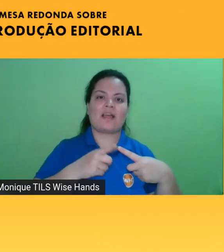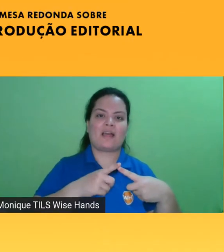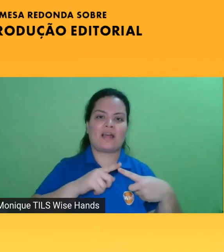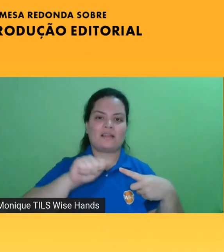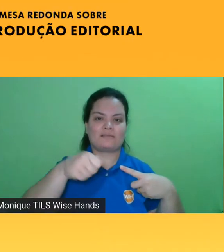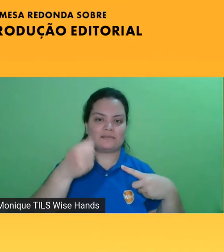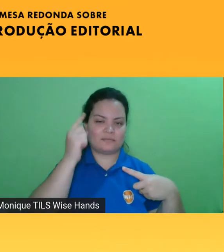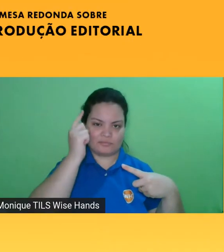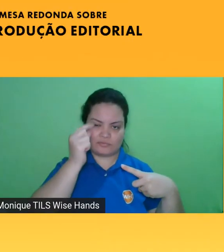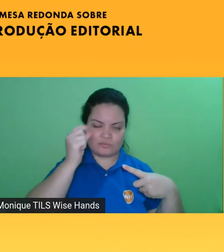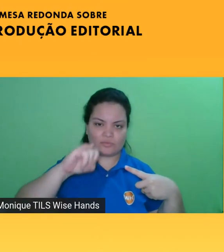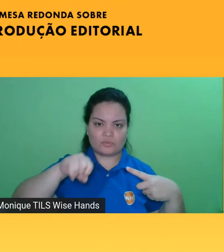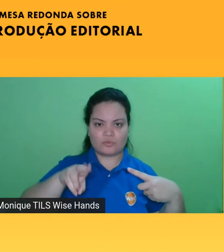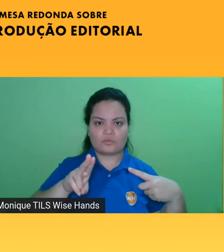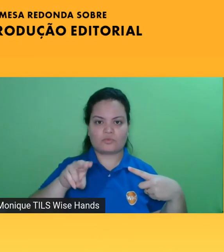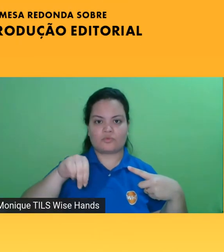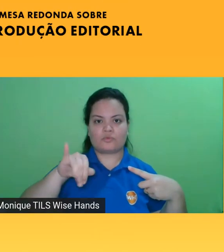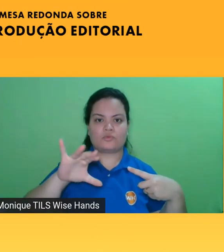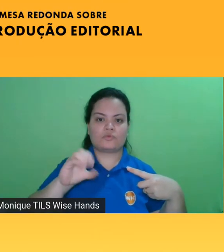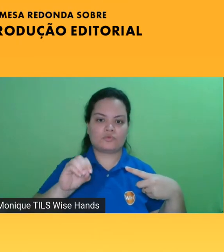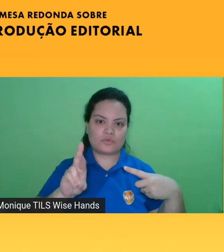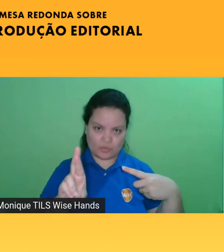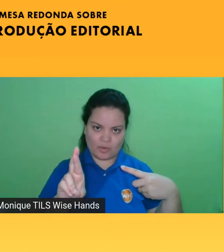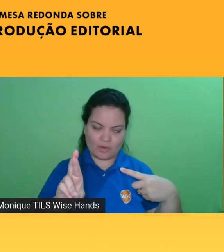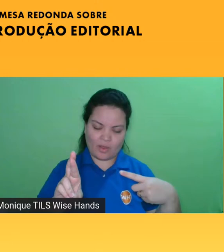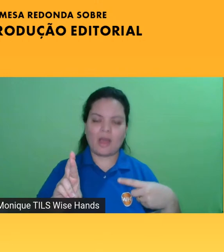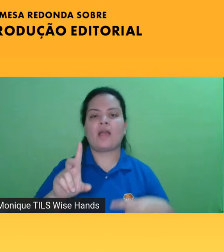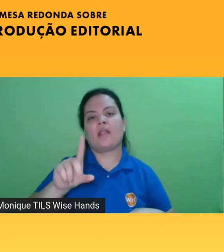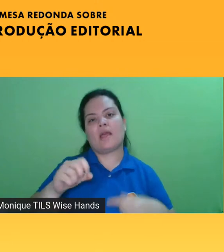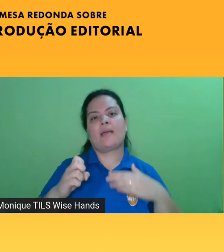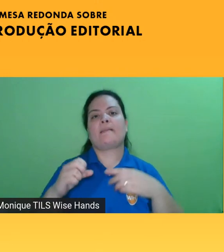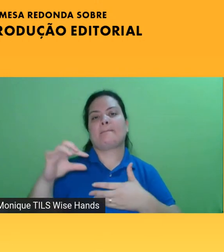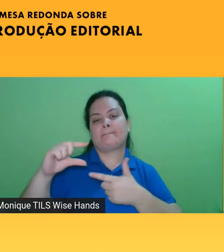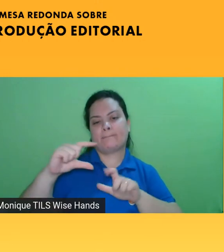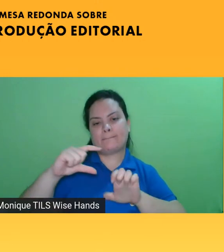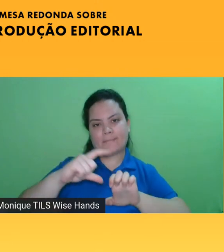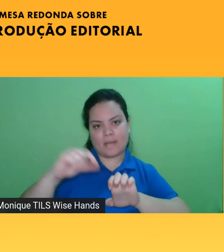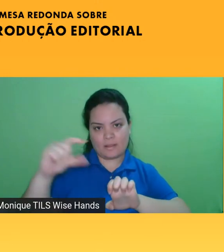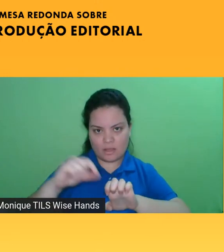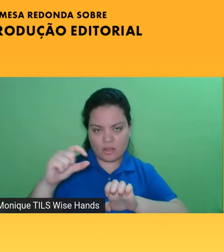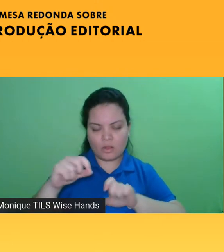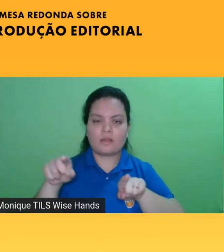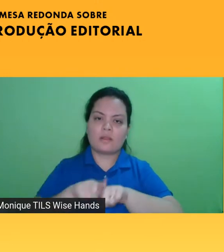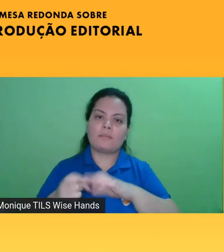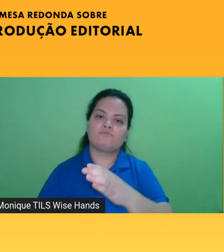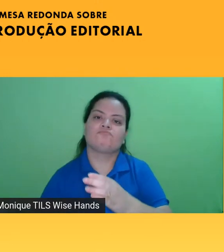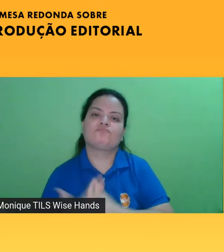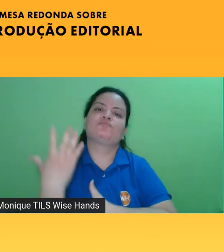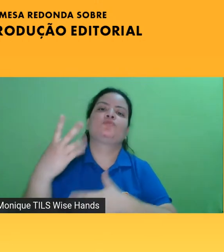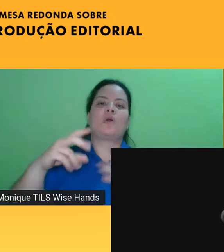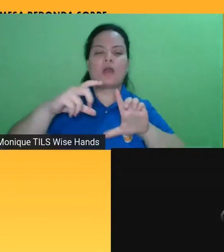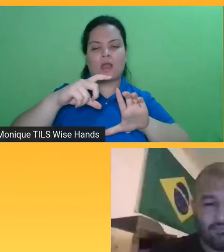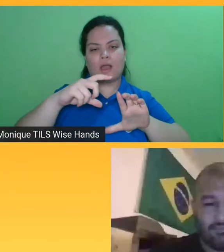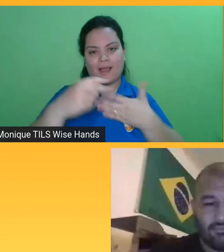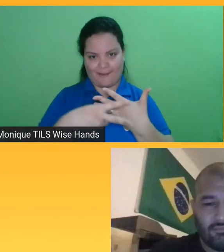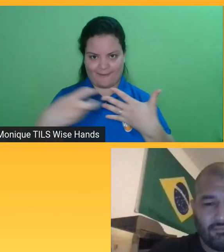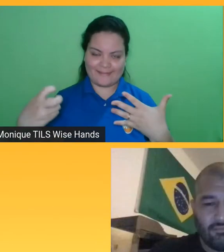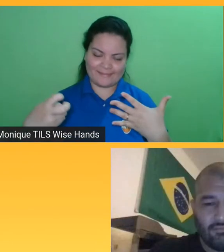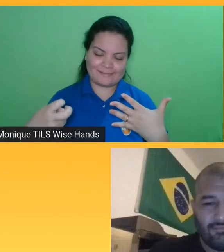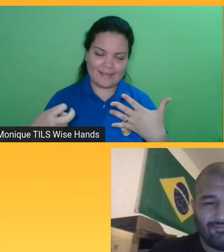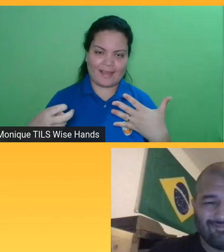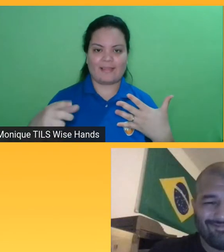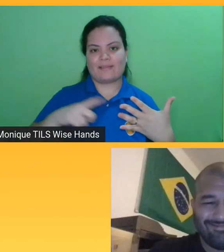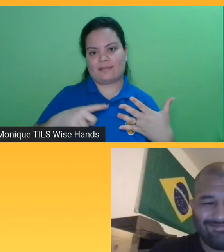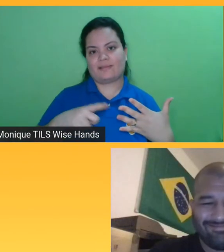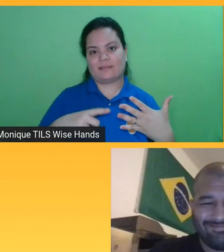ele é fundador e CEO da Wise Hand, ele é empreendedor, ele tem mais de 18 anos de experiência em pesquisa e desenvolvimento, e mais de